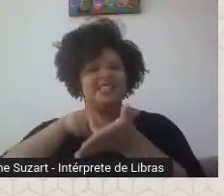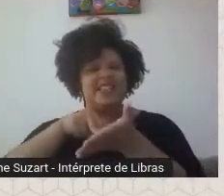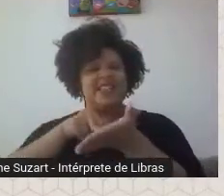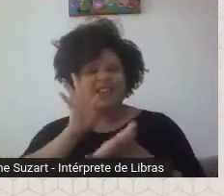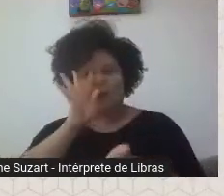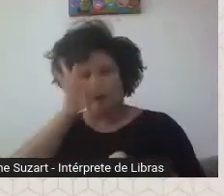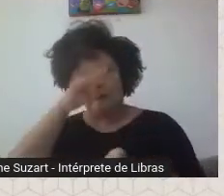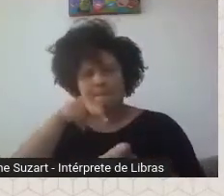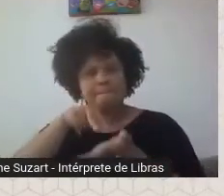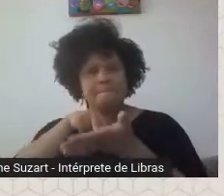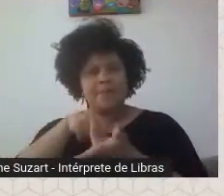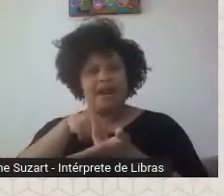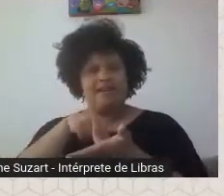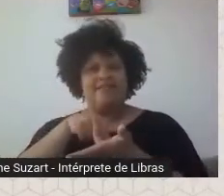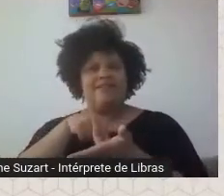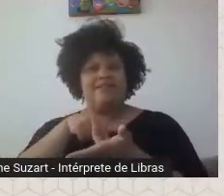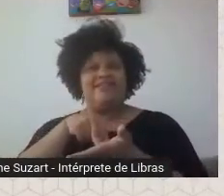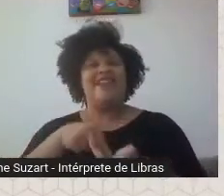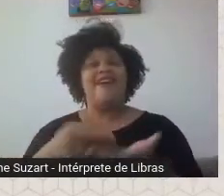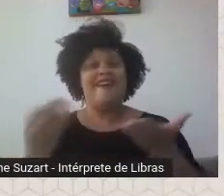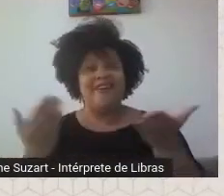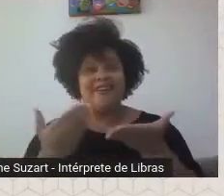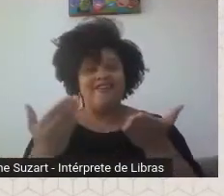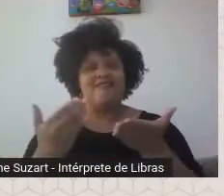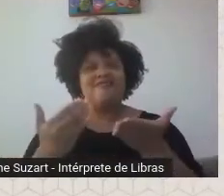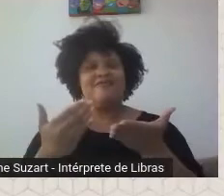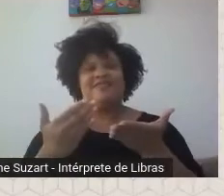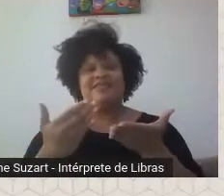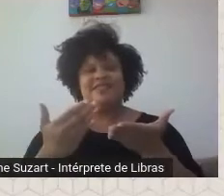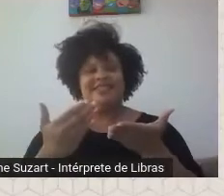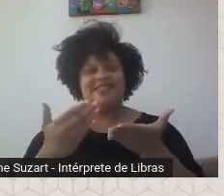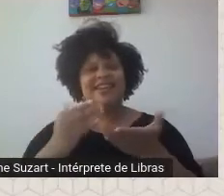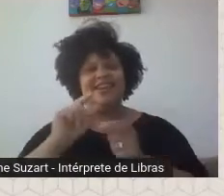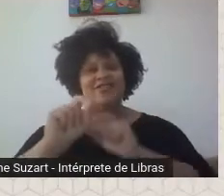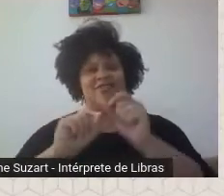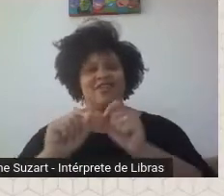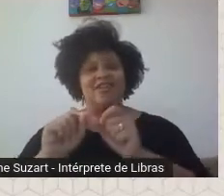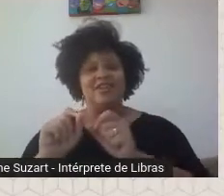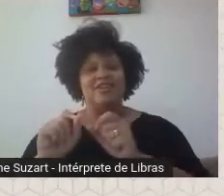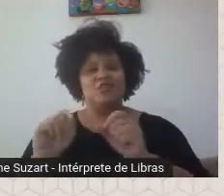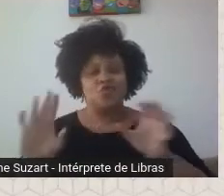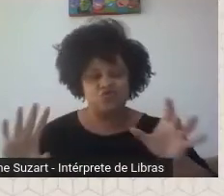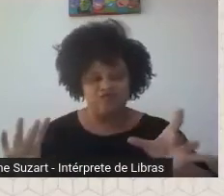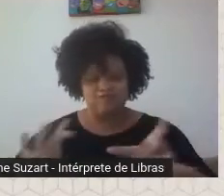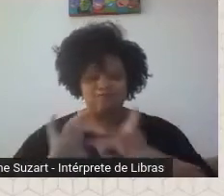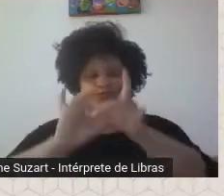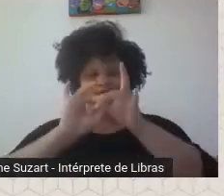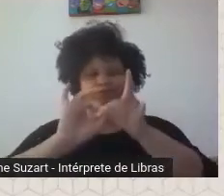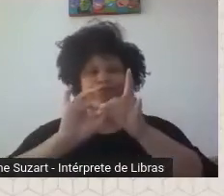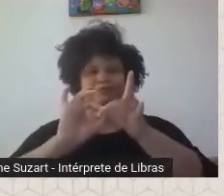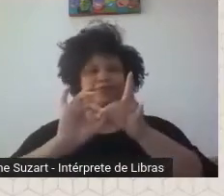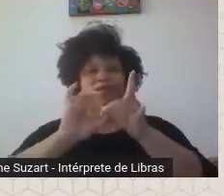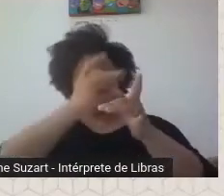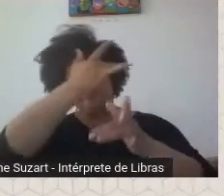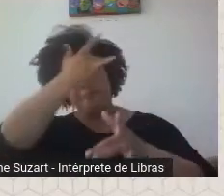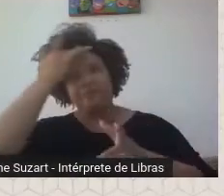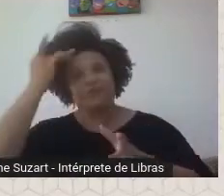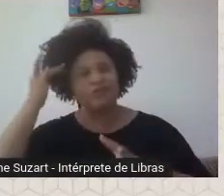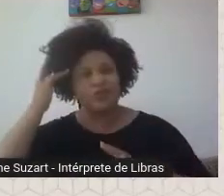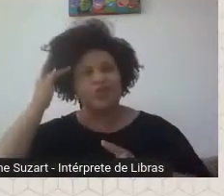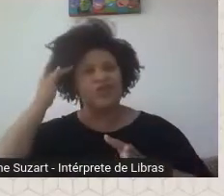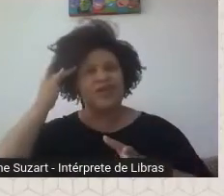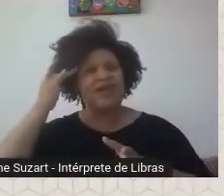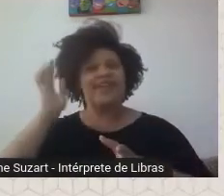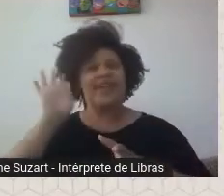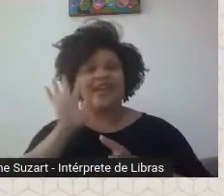esteve tão viva e tão vibrante. Exatamente por agora se somar àqueles que sempre a defenderam como lugar de resistência, a